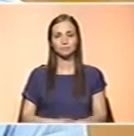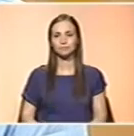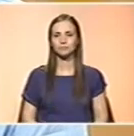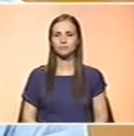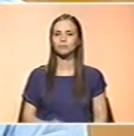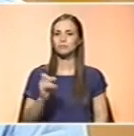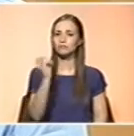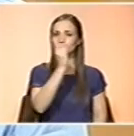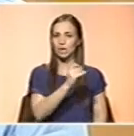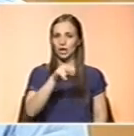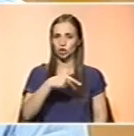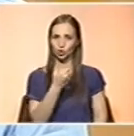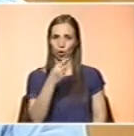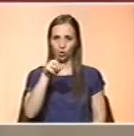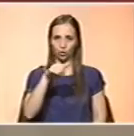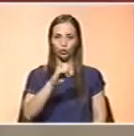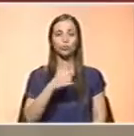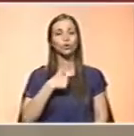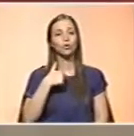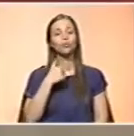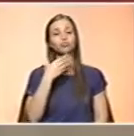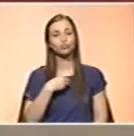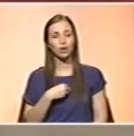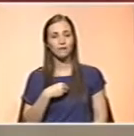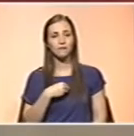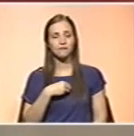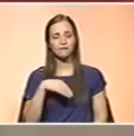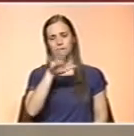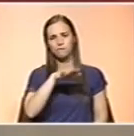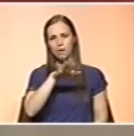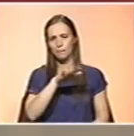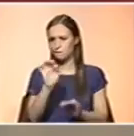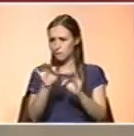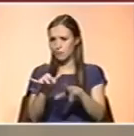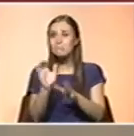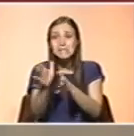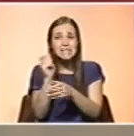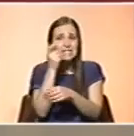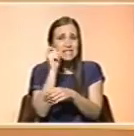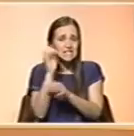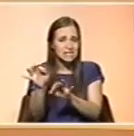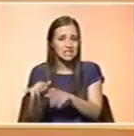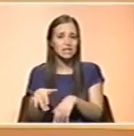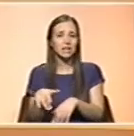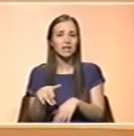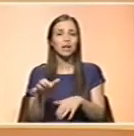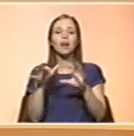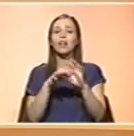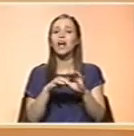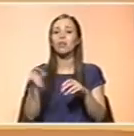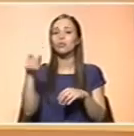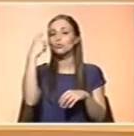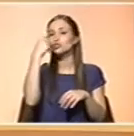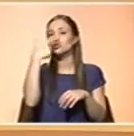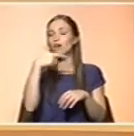António. Eu gostava, de uma maneira muito rápida para finalizar, de dizer-lhe o seguinte, em relação a esta história da